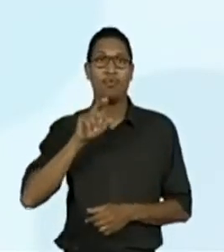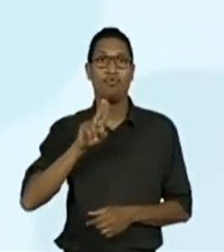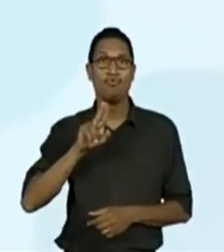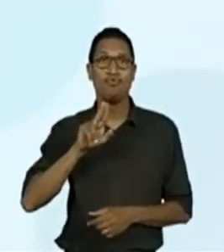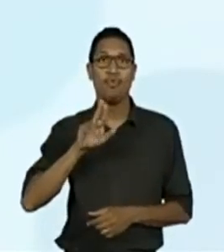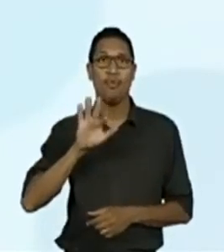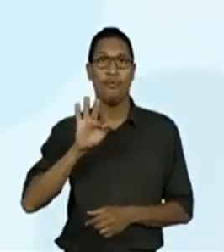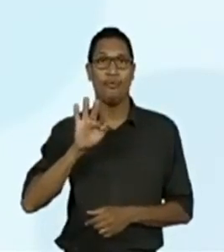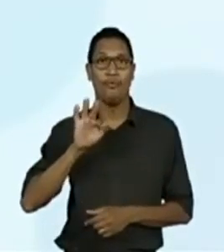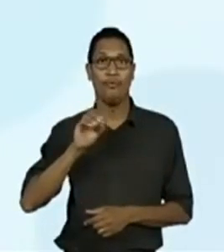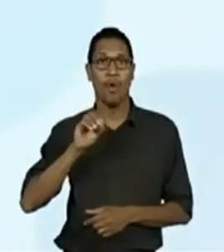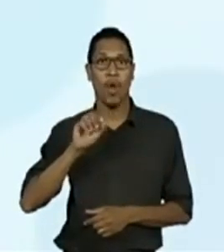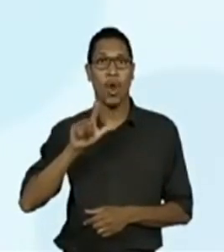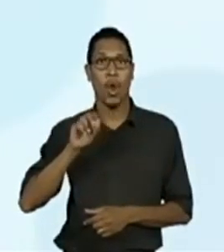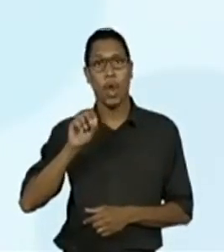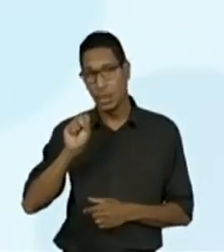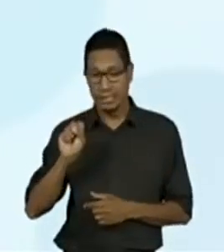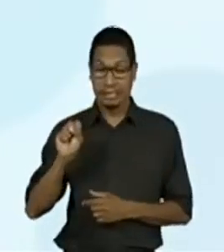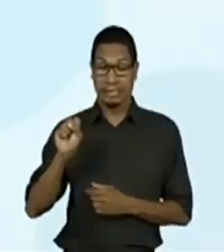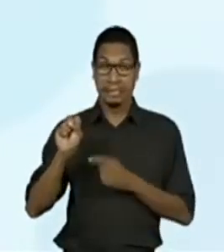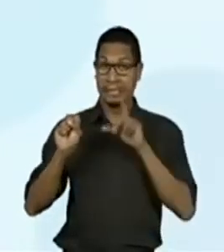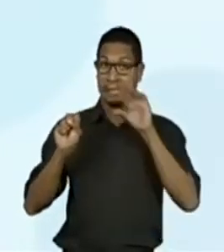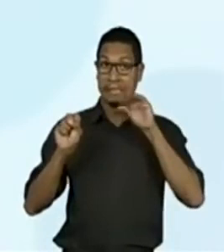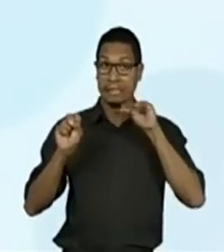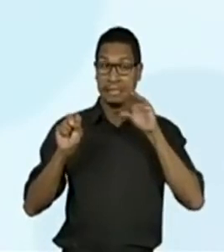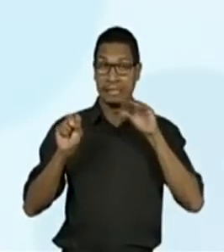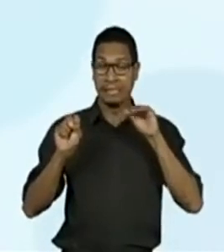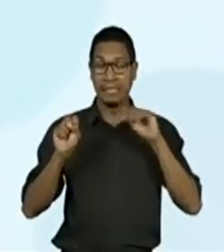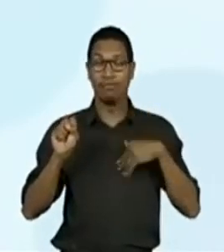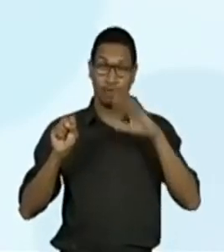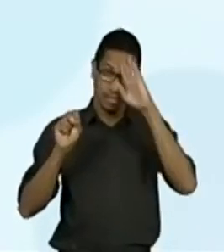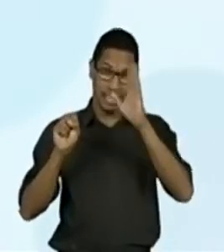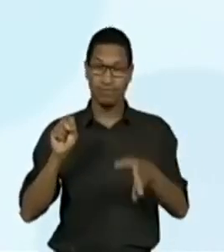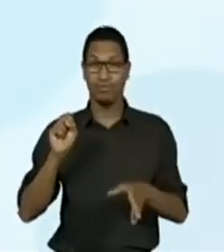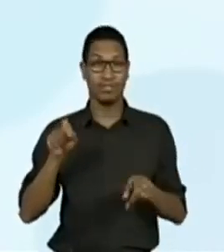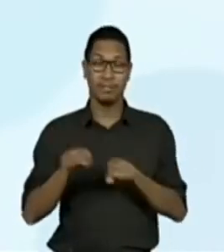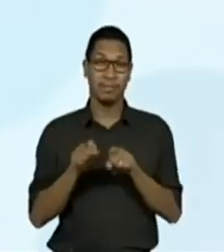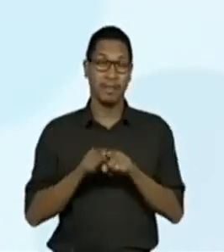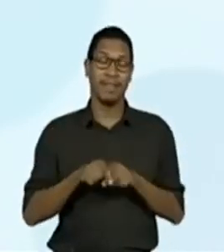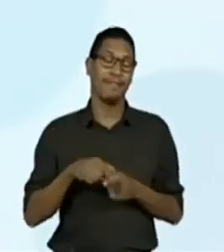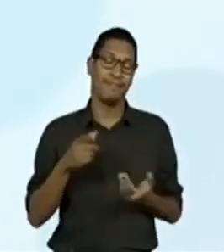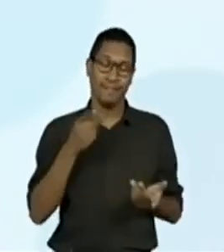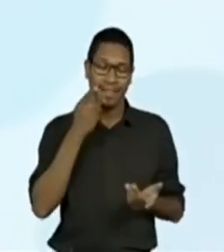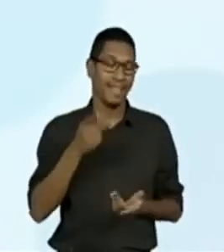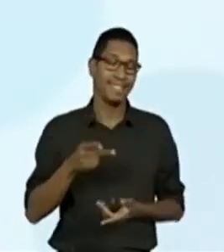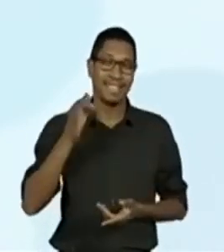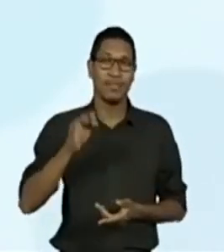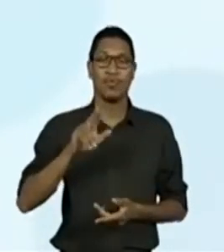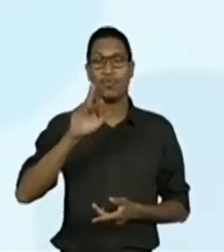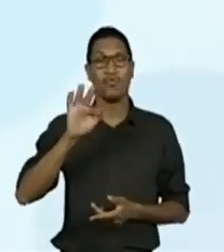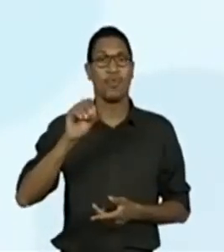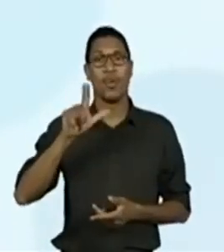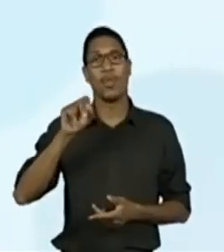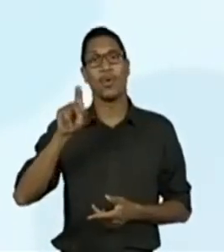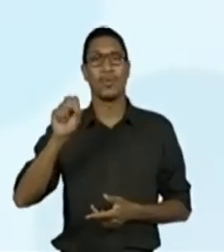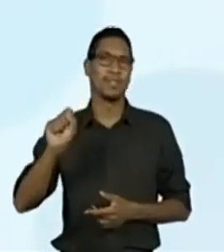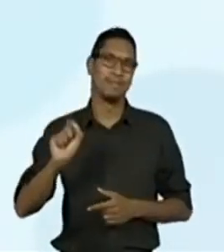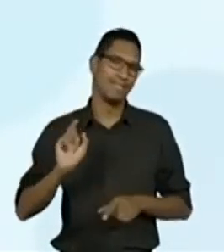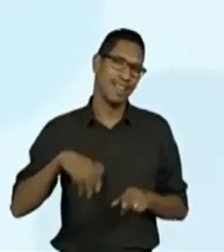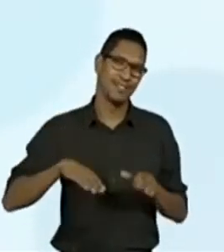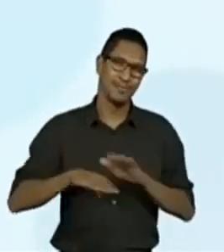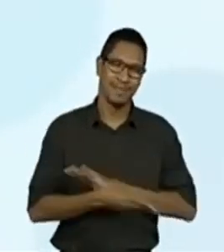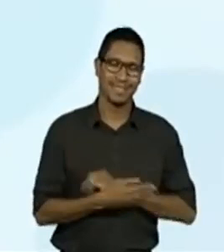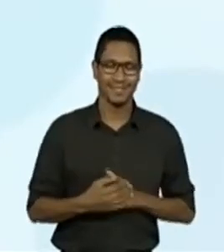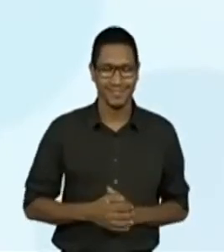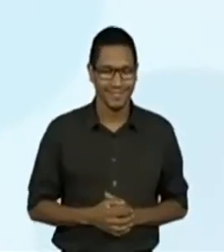certo. Até aqui, agora que eu percebi, que eu estou aqui, eu não estava falando errado, mas vocês corrigiram bem. Mas,